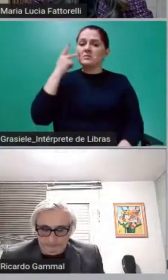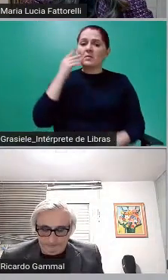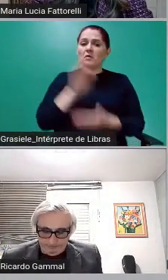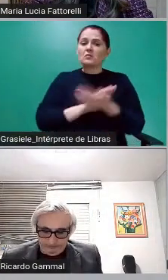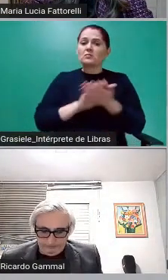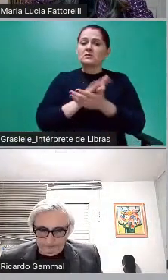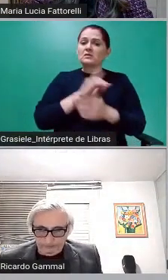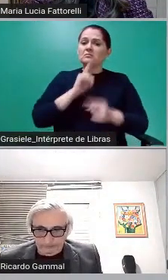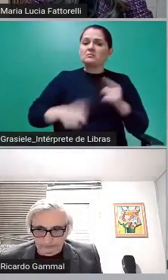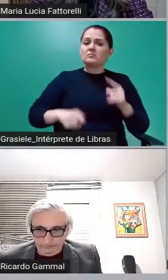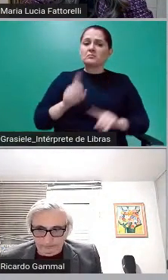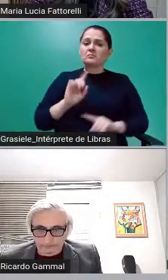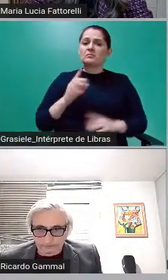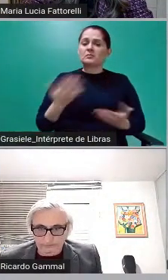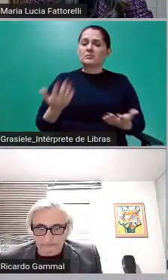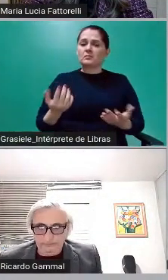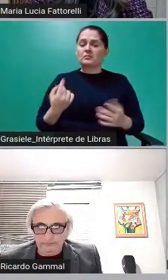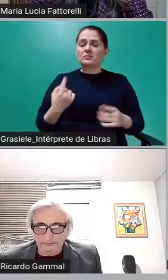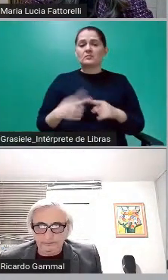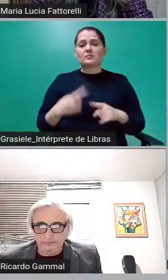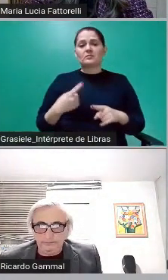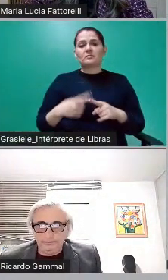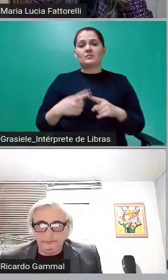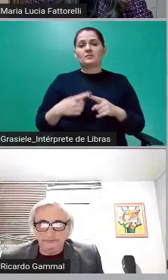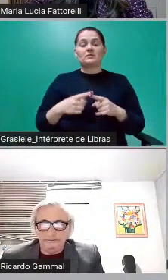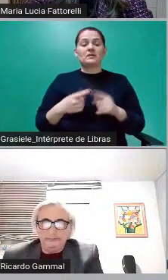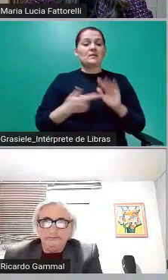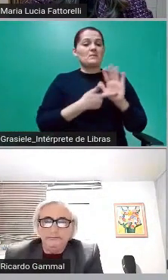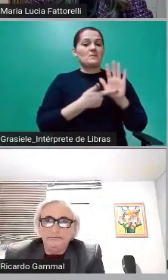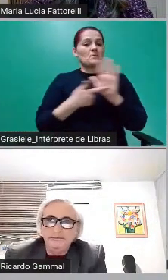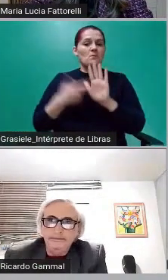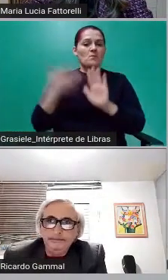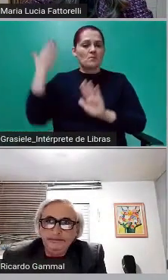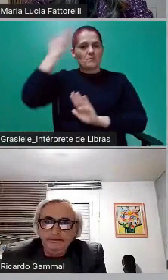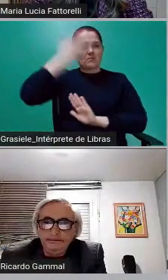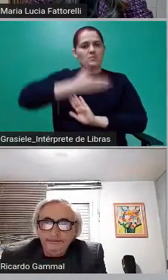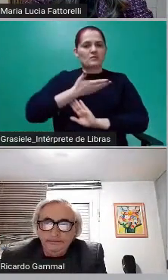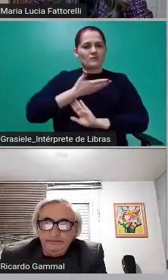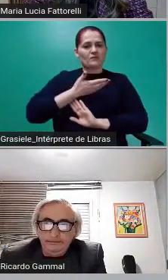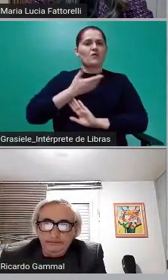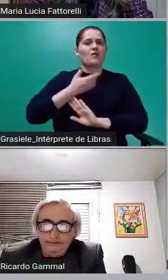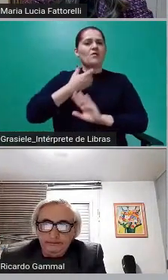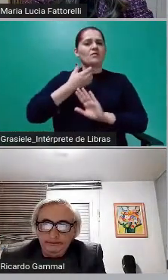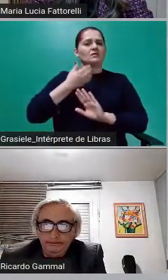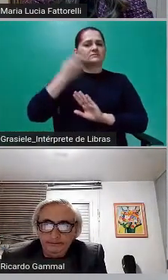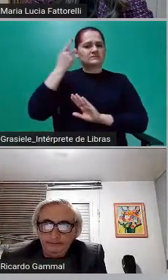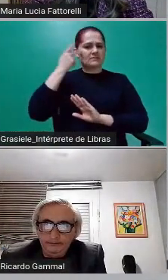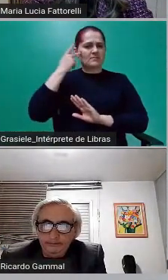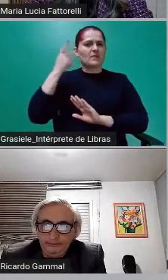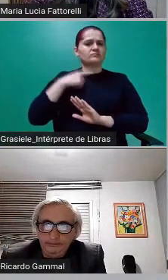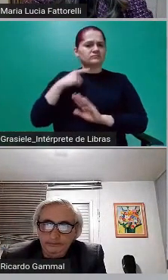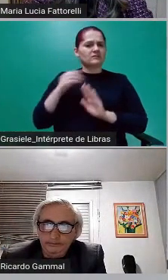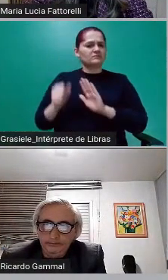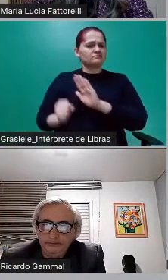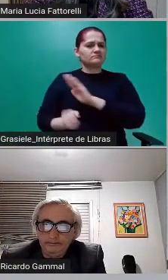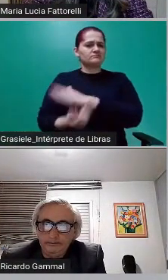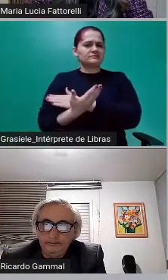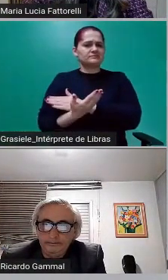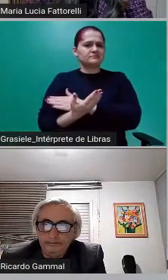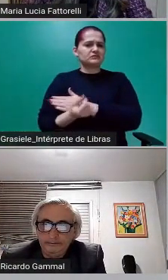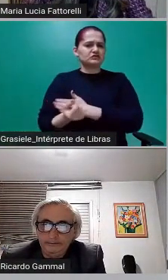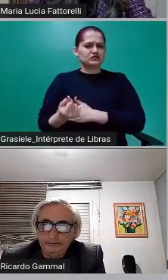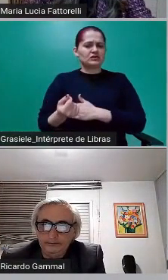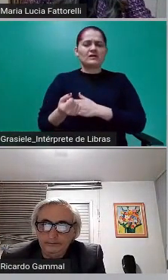de toda essa ilegalidade, esses crimes todos que foram apurados, os títulos da